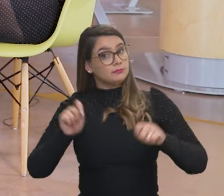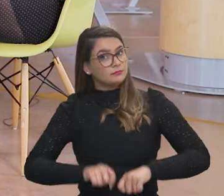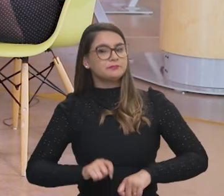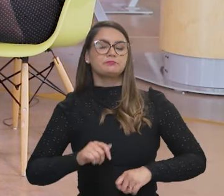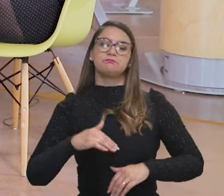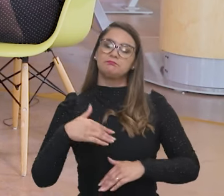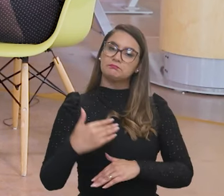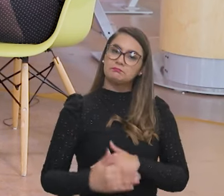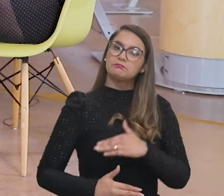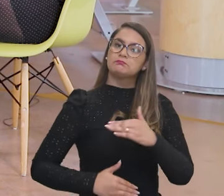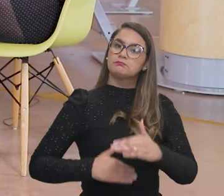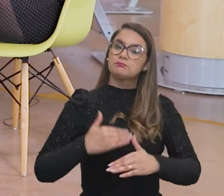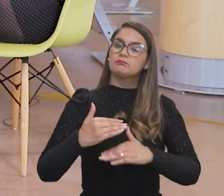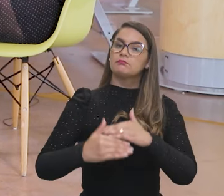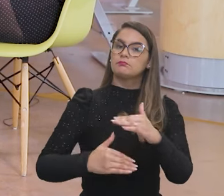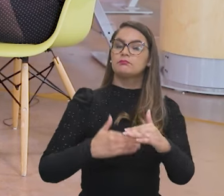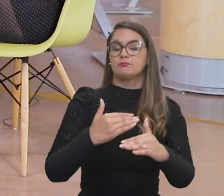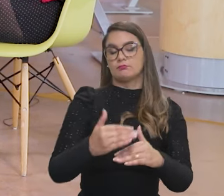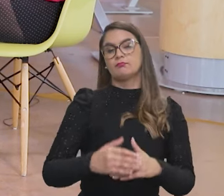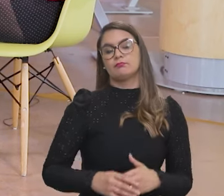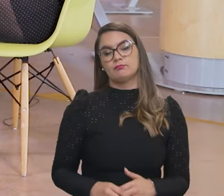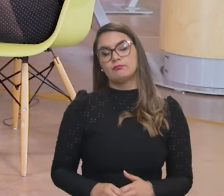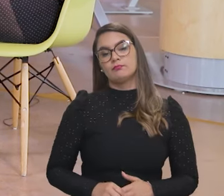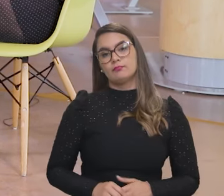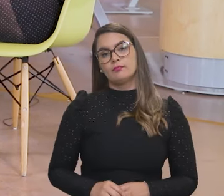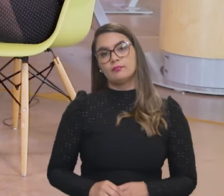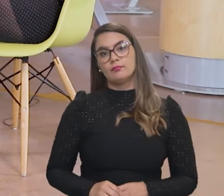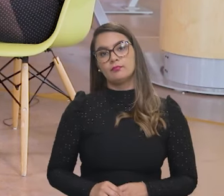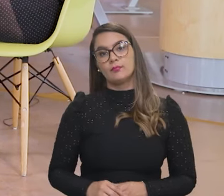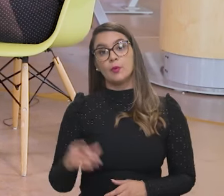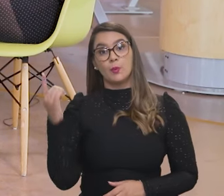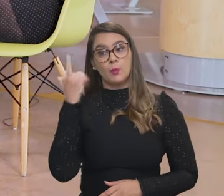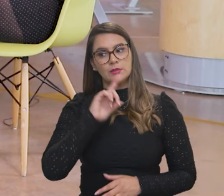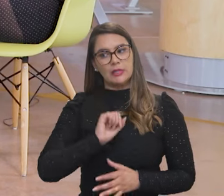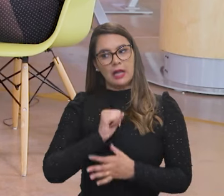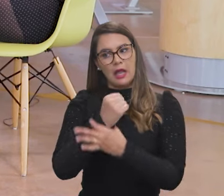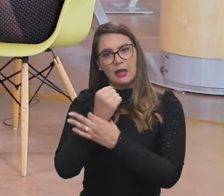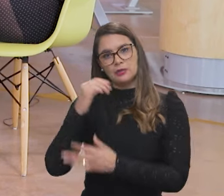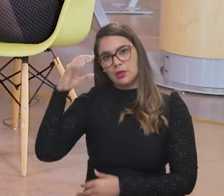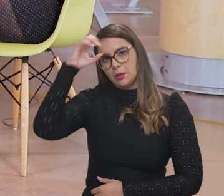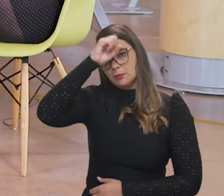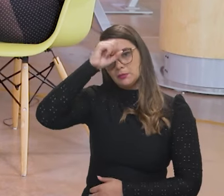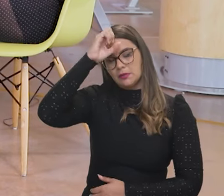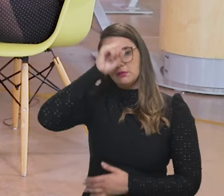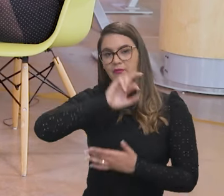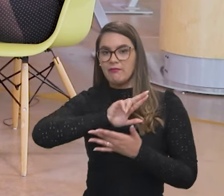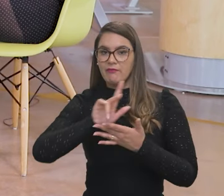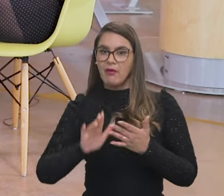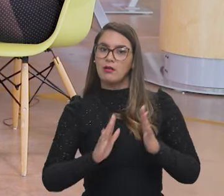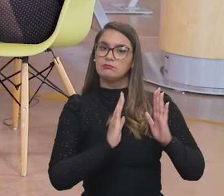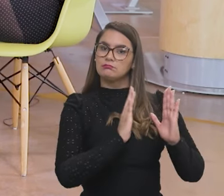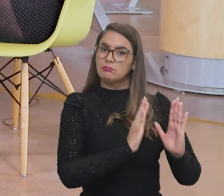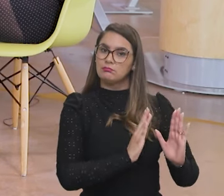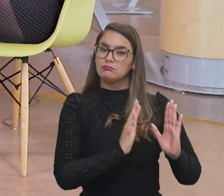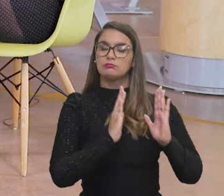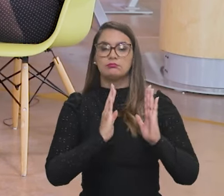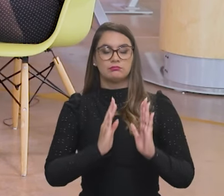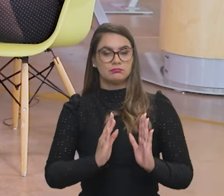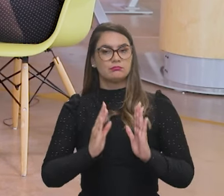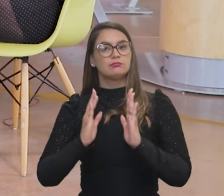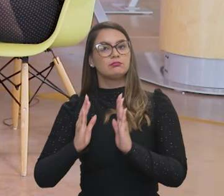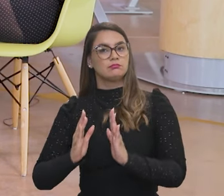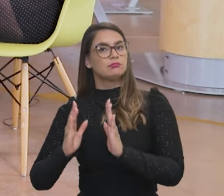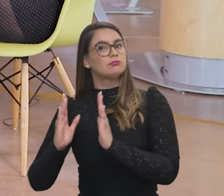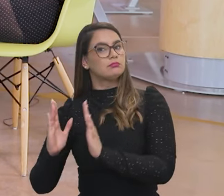assim ele vai, num processo, garantindo um aprendizado com várias etapas